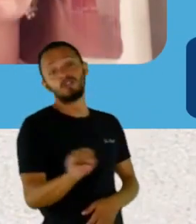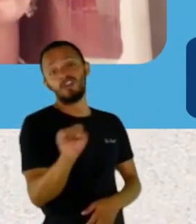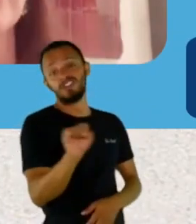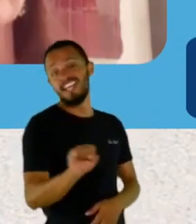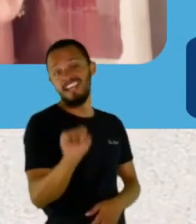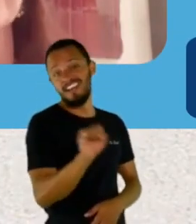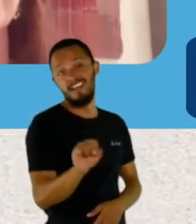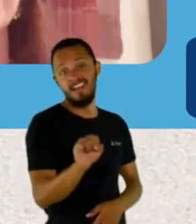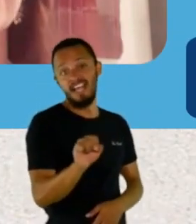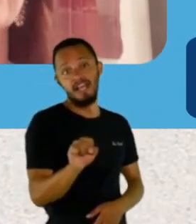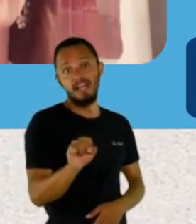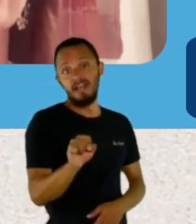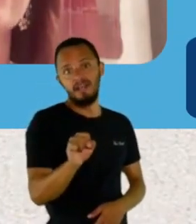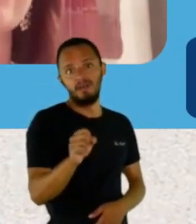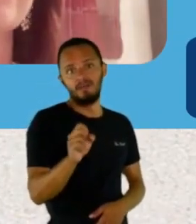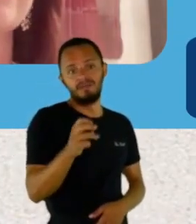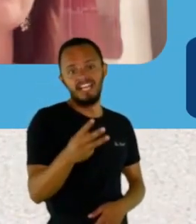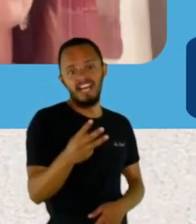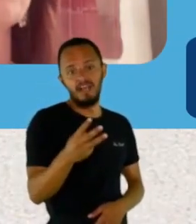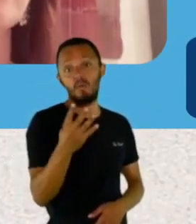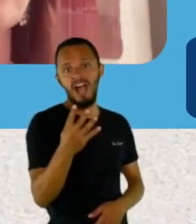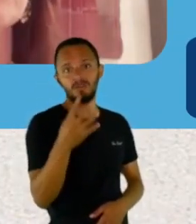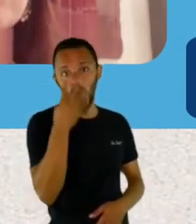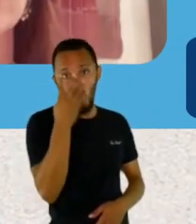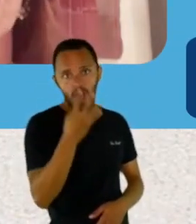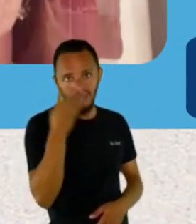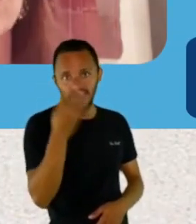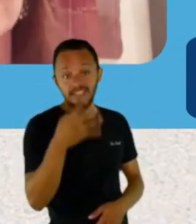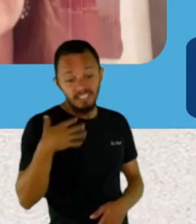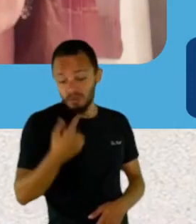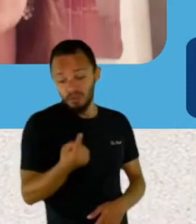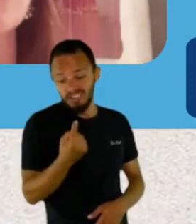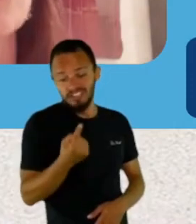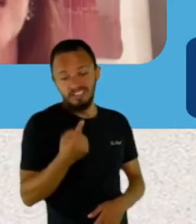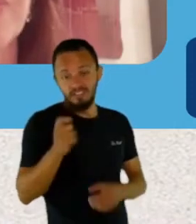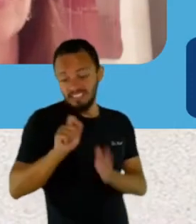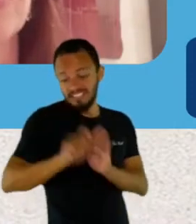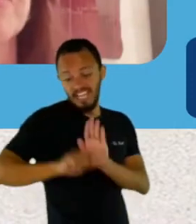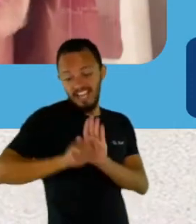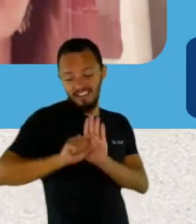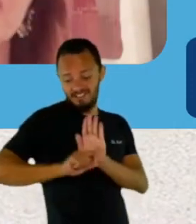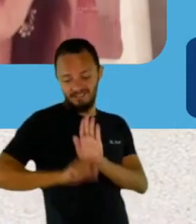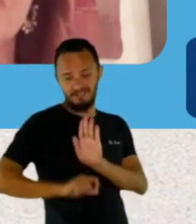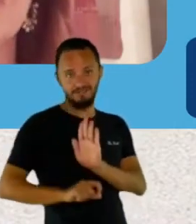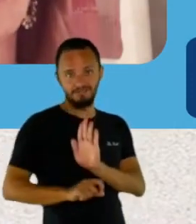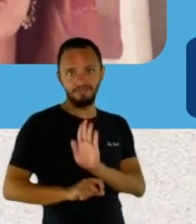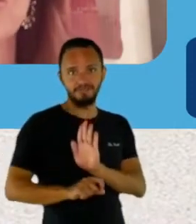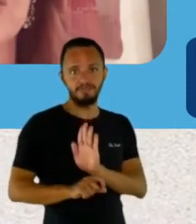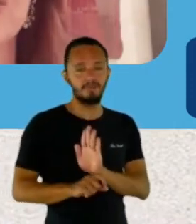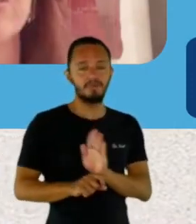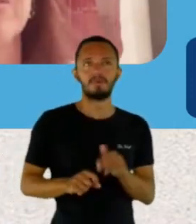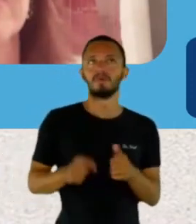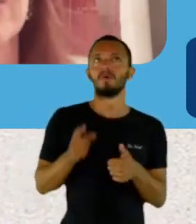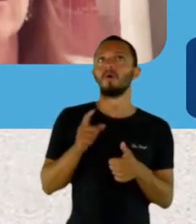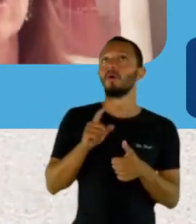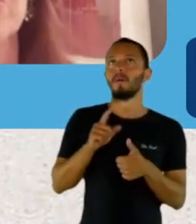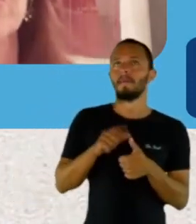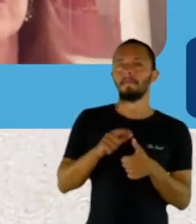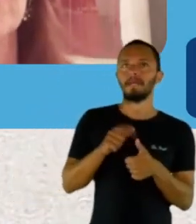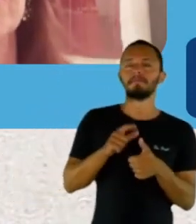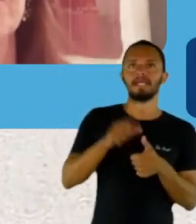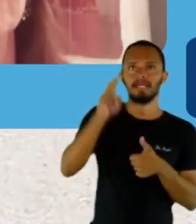por dia para você ficar trancada, né? Mas os primeiros pontos eles saíram muito rápido. Esse primeiro que já tinha